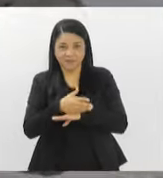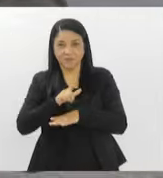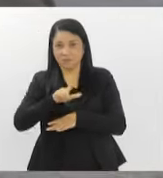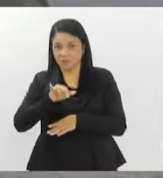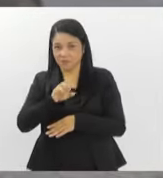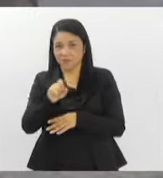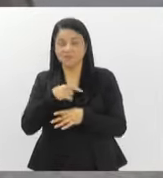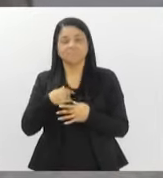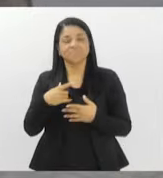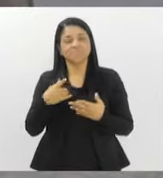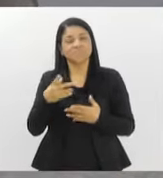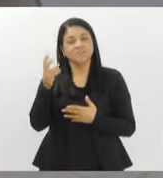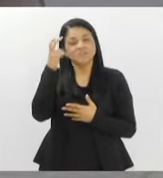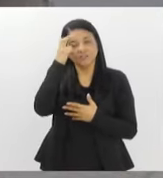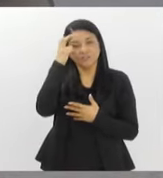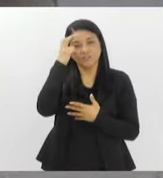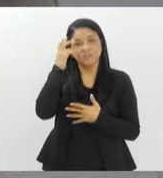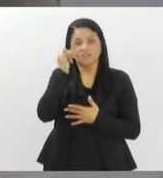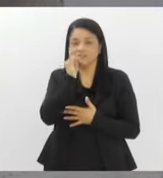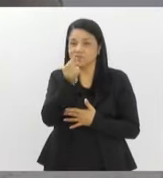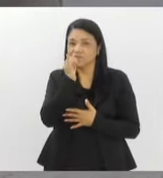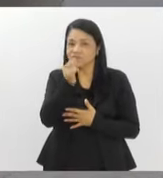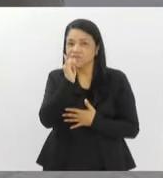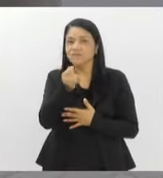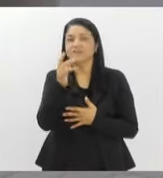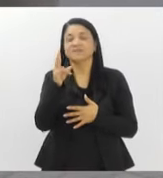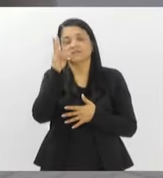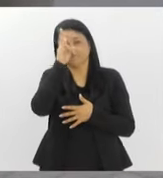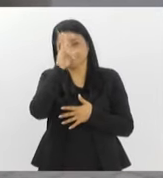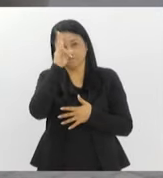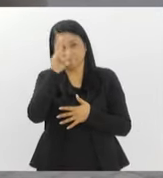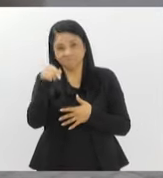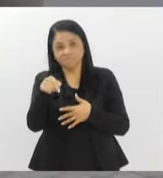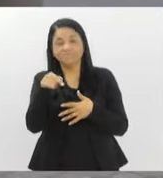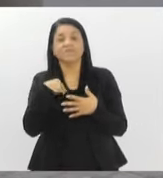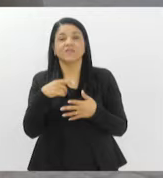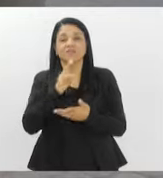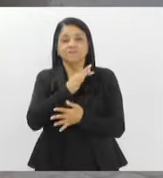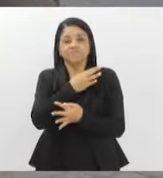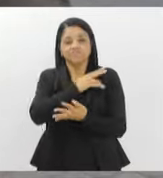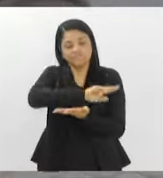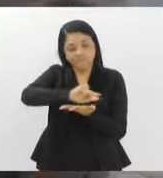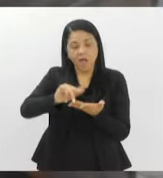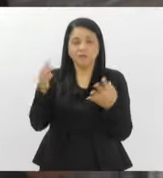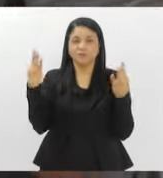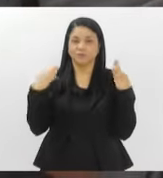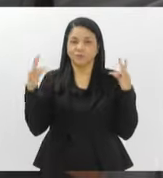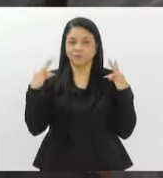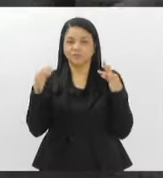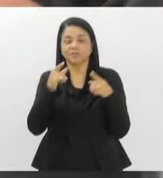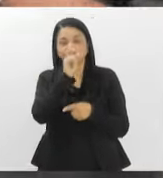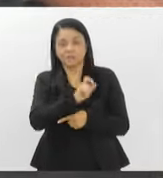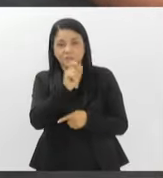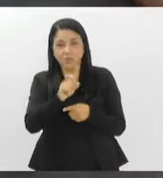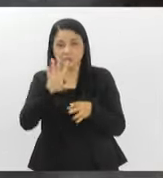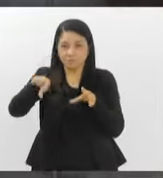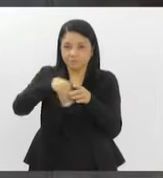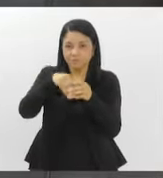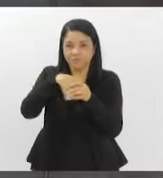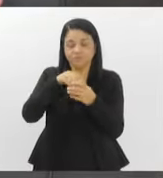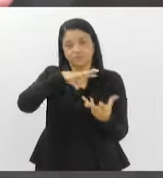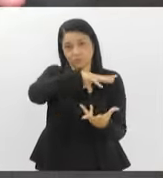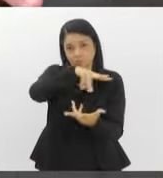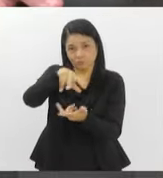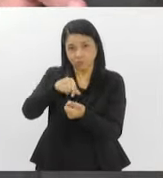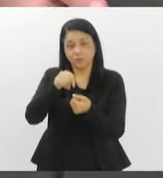riquíssima de cultura, de biodiversidade dessas duas regiões tão lindas, destinos turísticos de muitas pessoas ao redor do mundo,